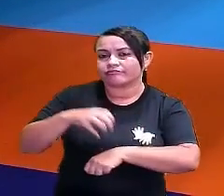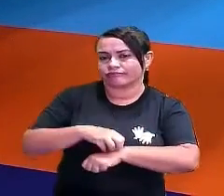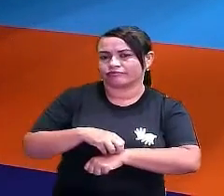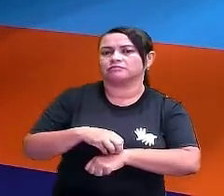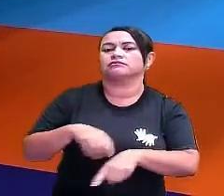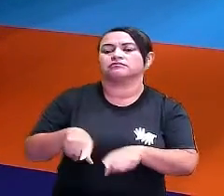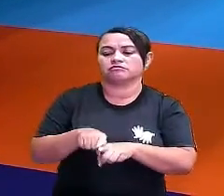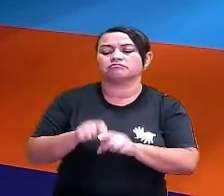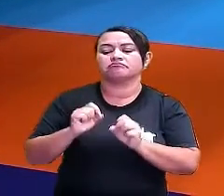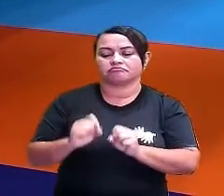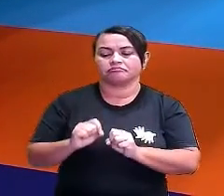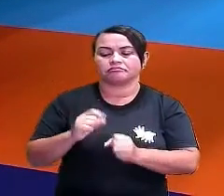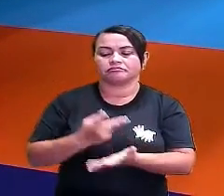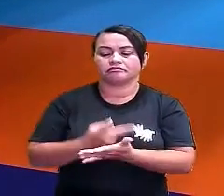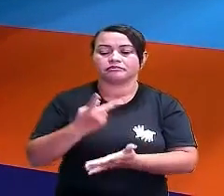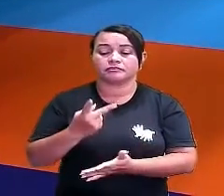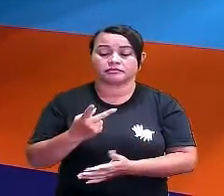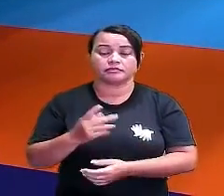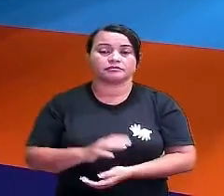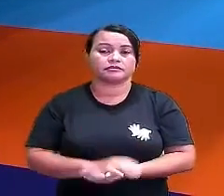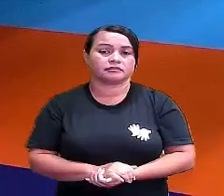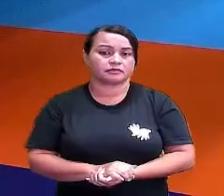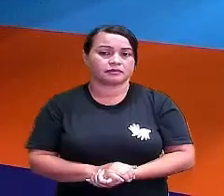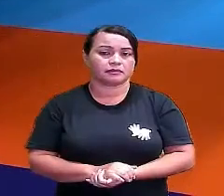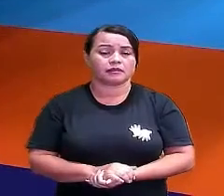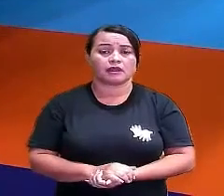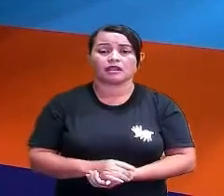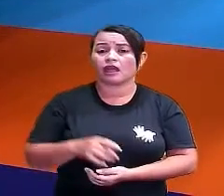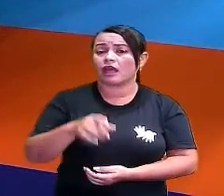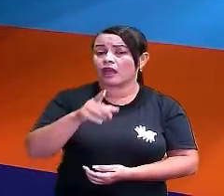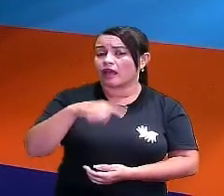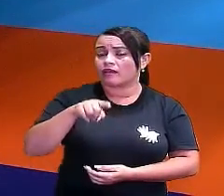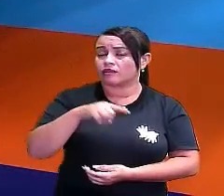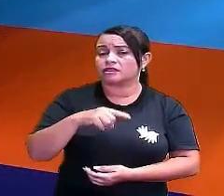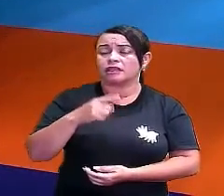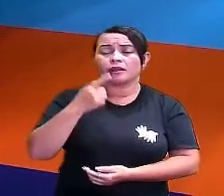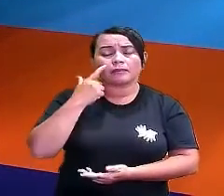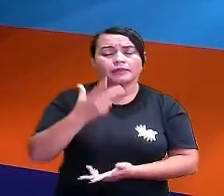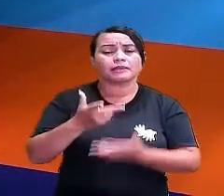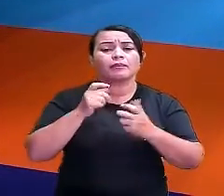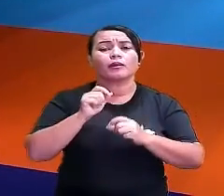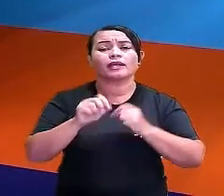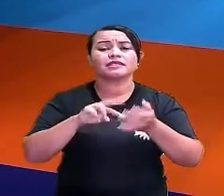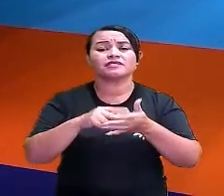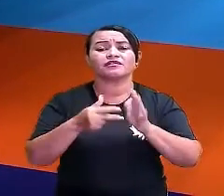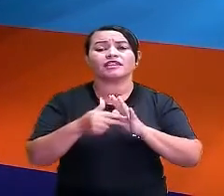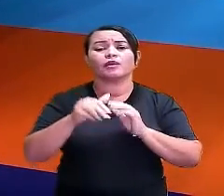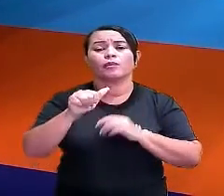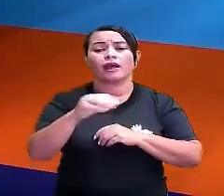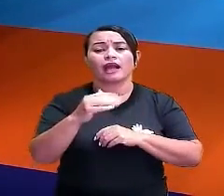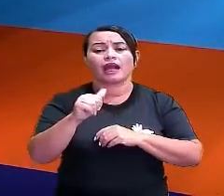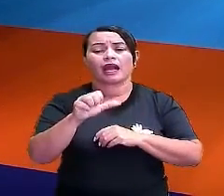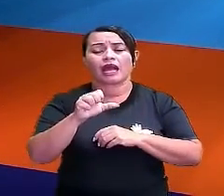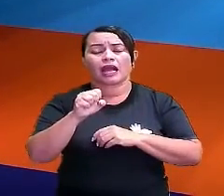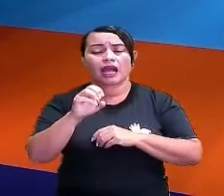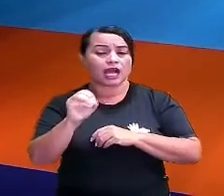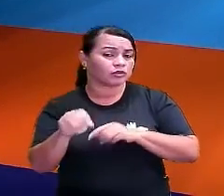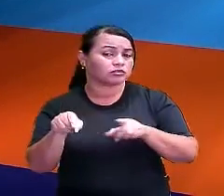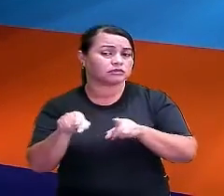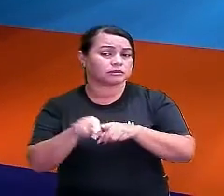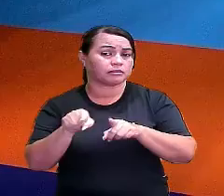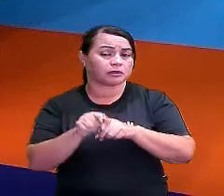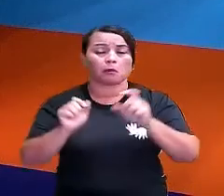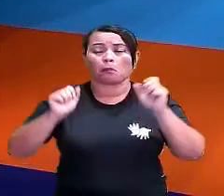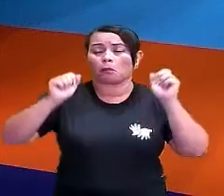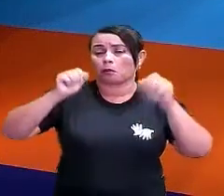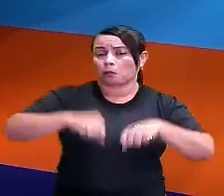lembrar. O acaso são coisas que acontecem, né? Que não eram esperadas. Possíveis são